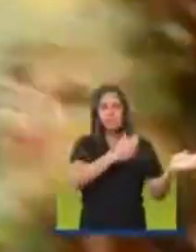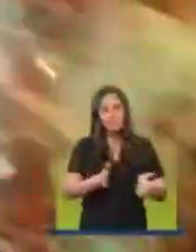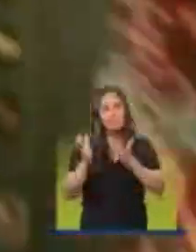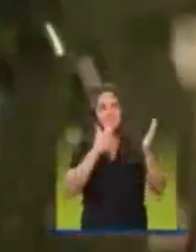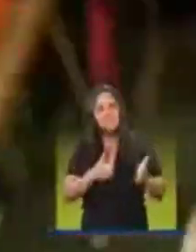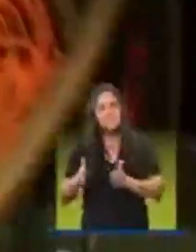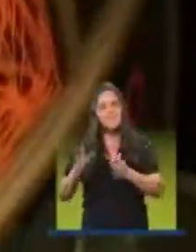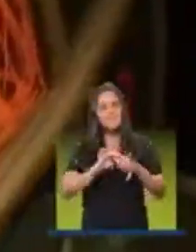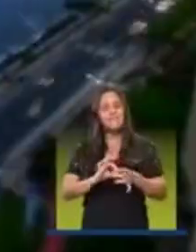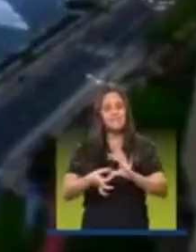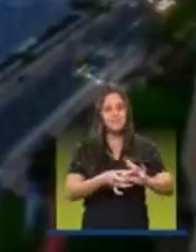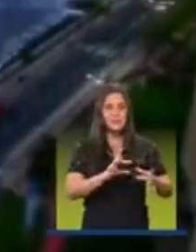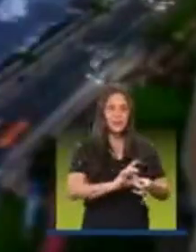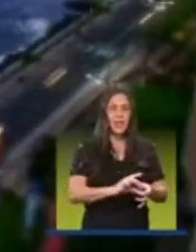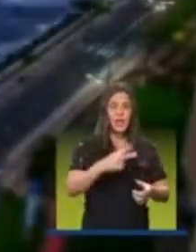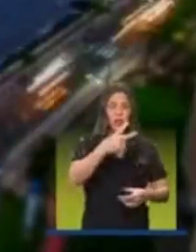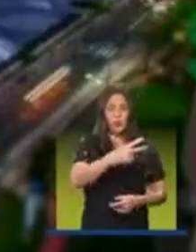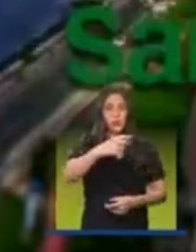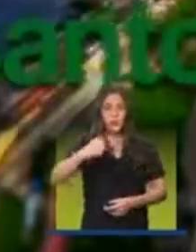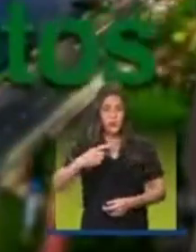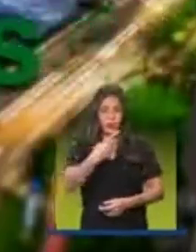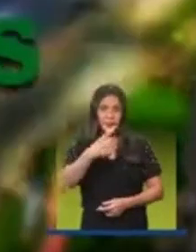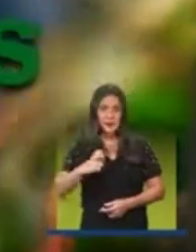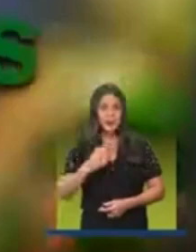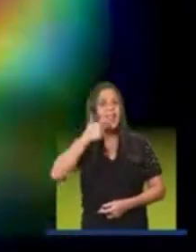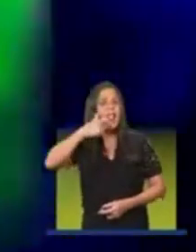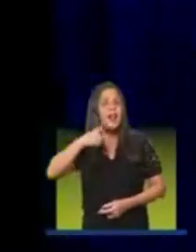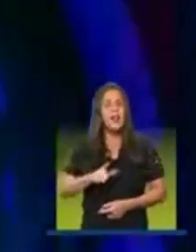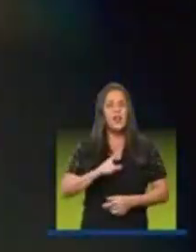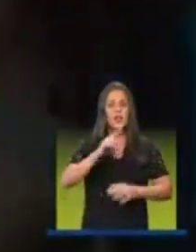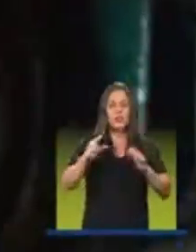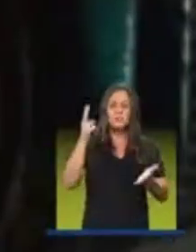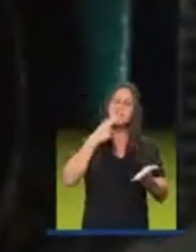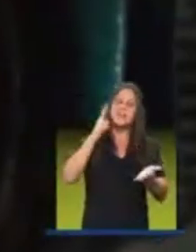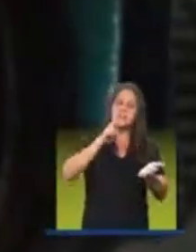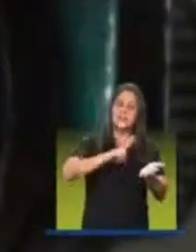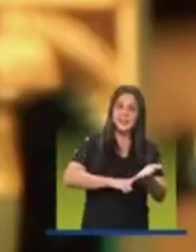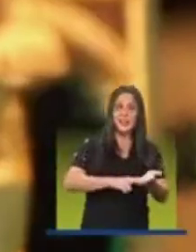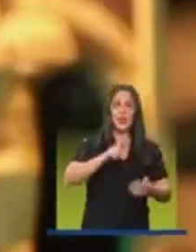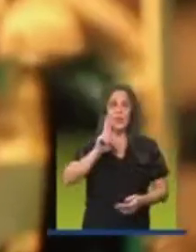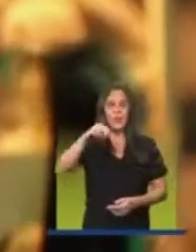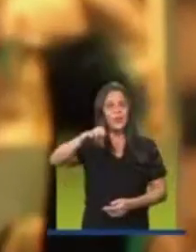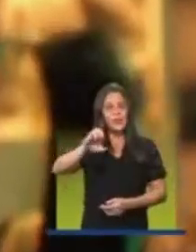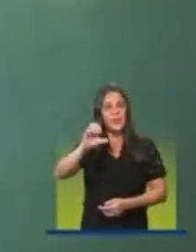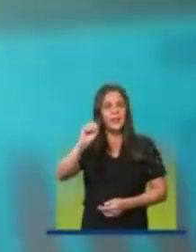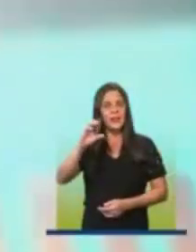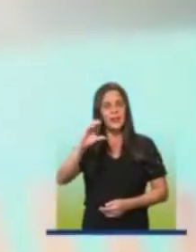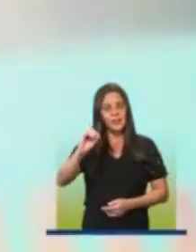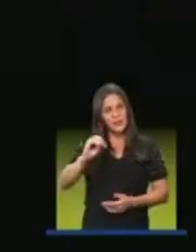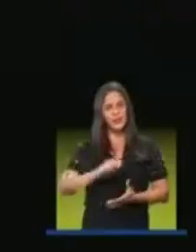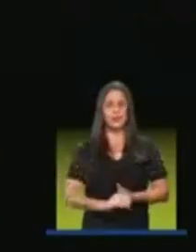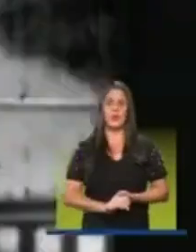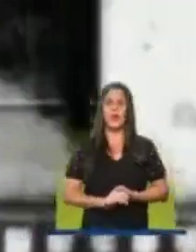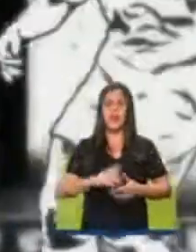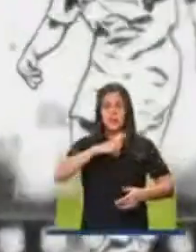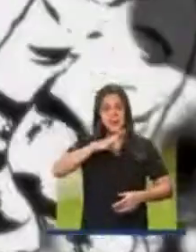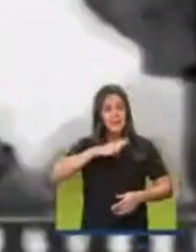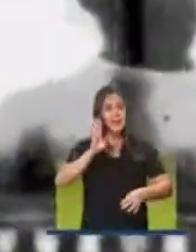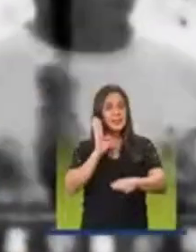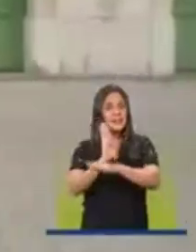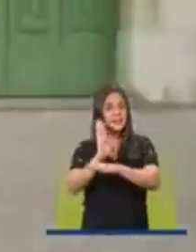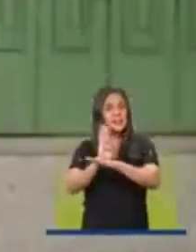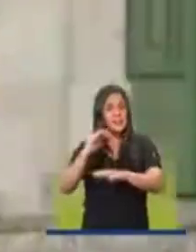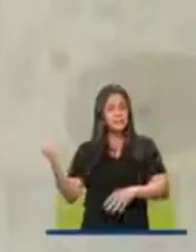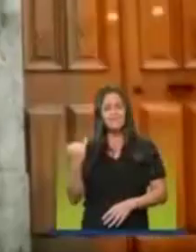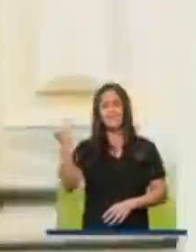2015, Santos ganhou da Unesco o selo de cidade criativa no segmento cinema. E é no